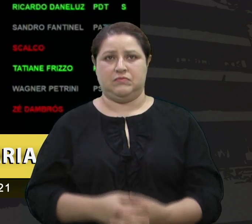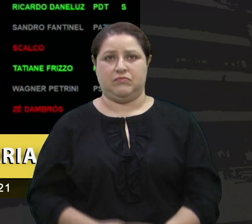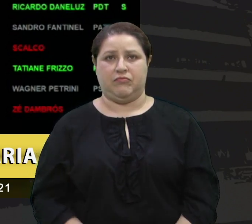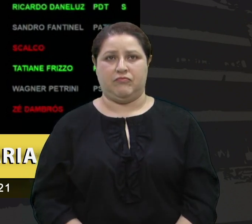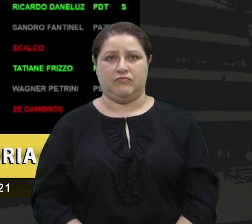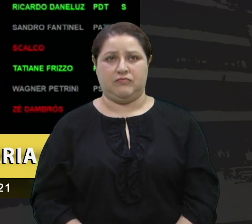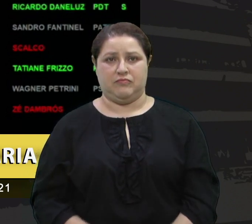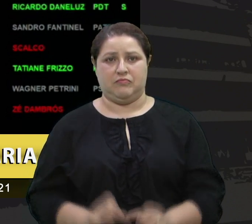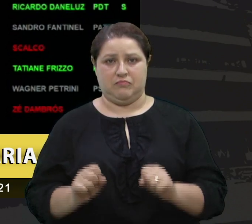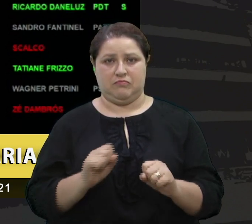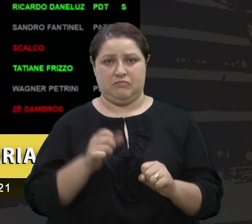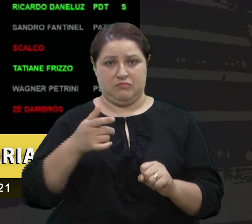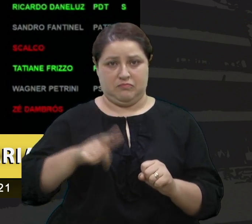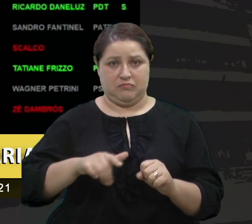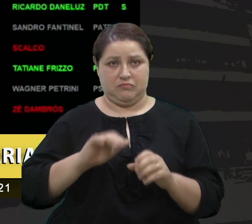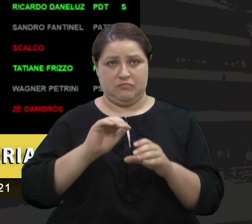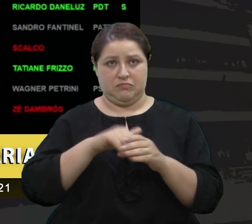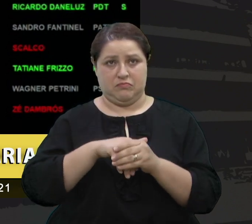Posso votar de novo?